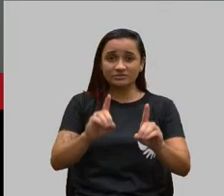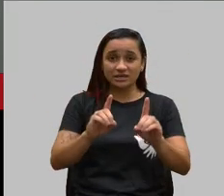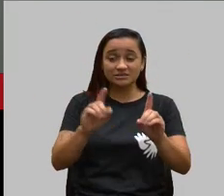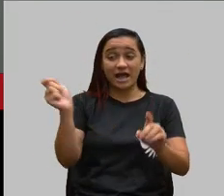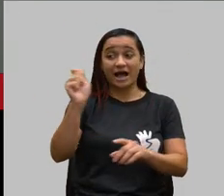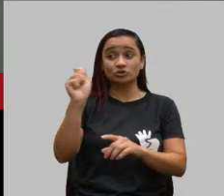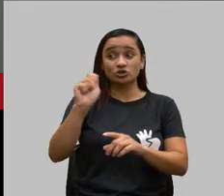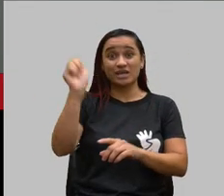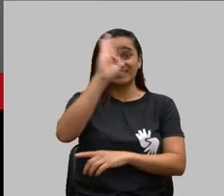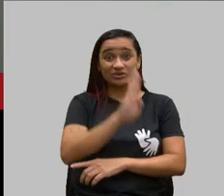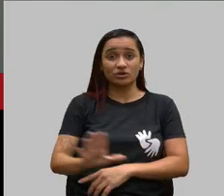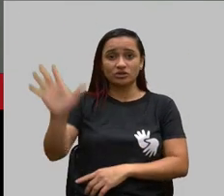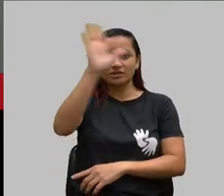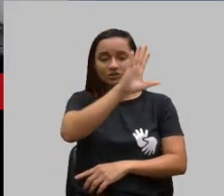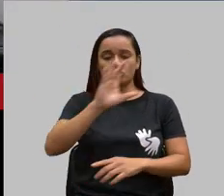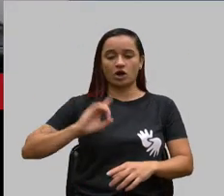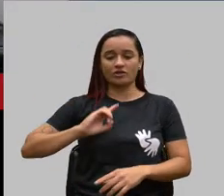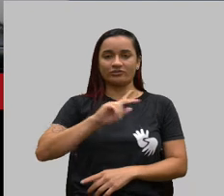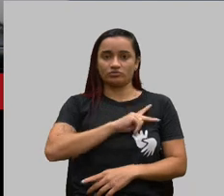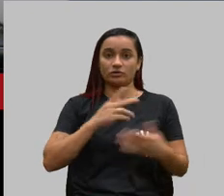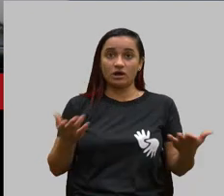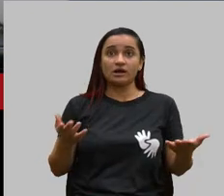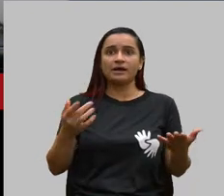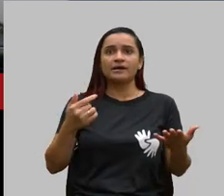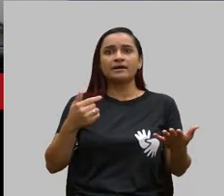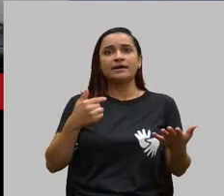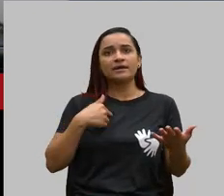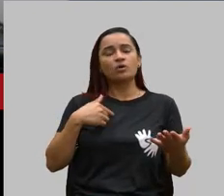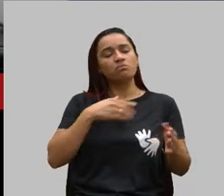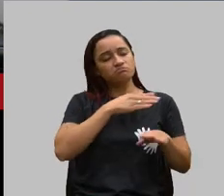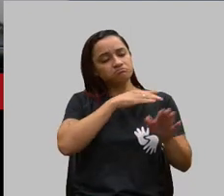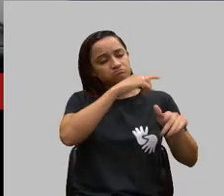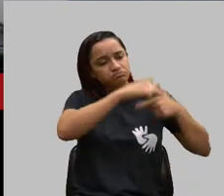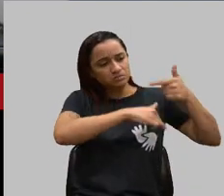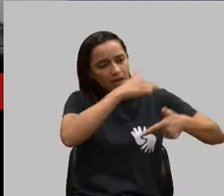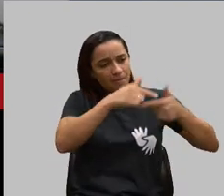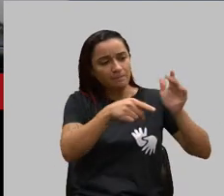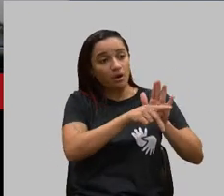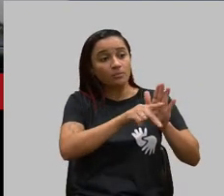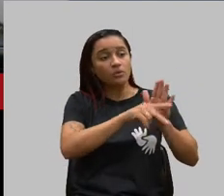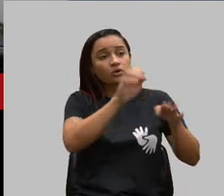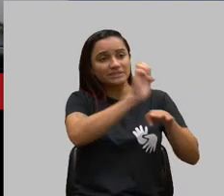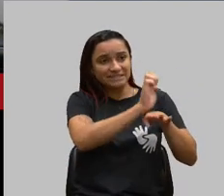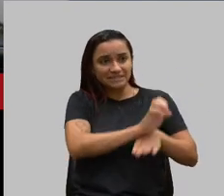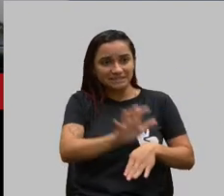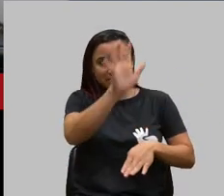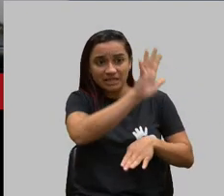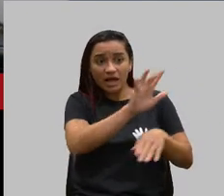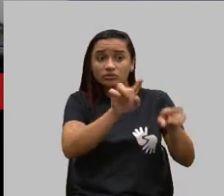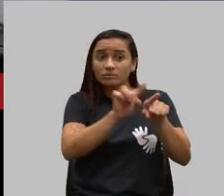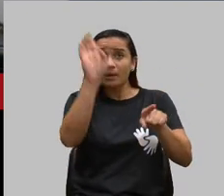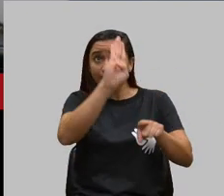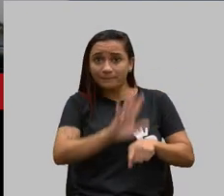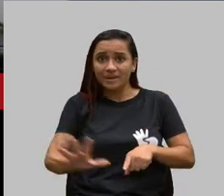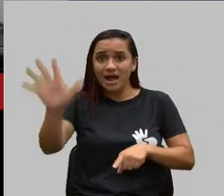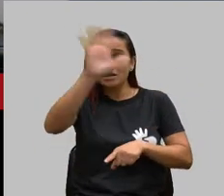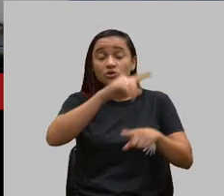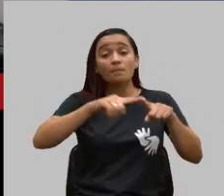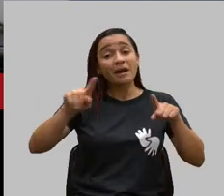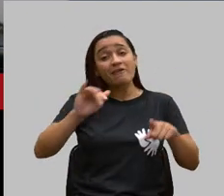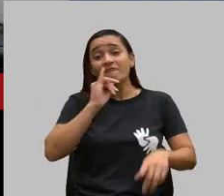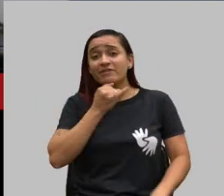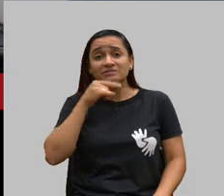atuo, tenho a atribuição no Estado todo, através da nossa associação de classe. E é uma triste realidade não só em Minas.